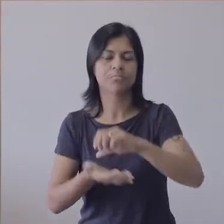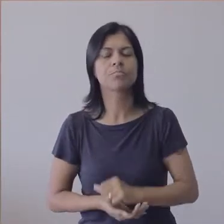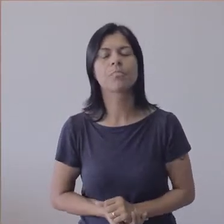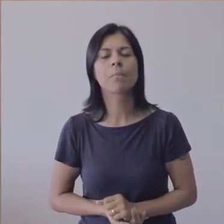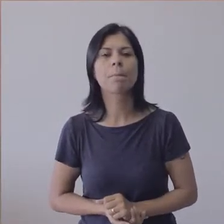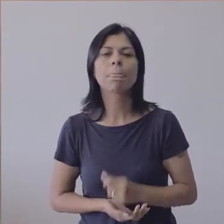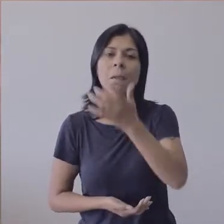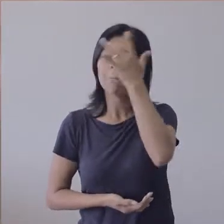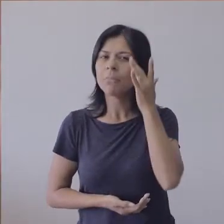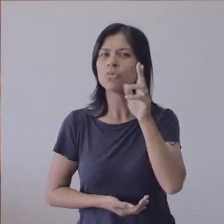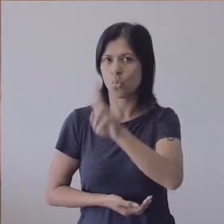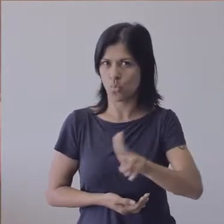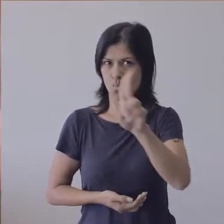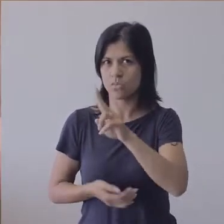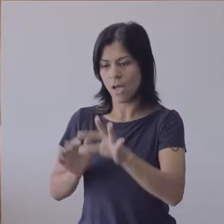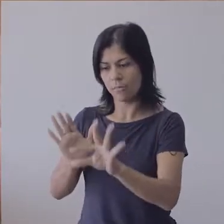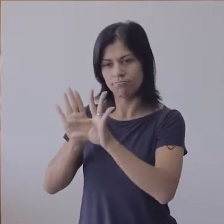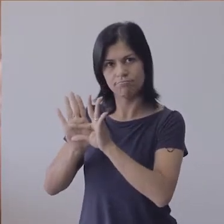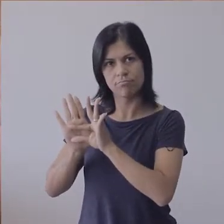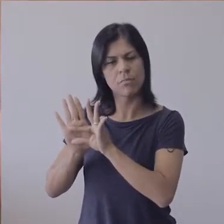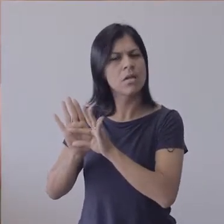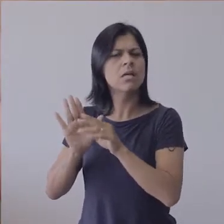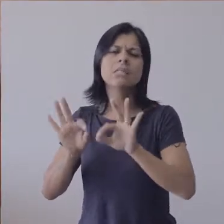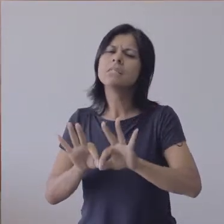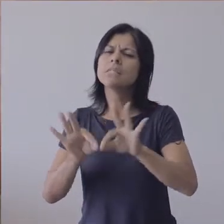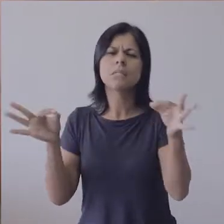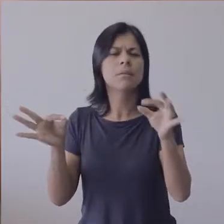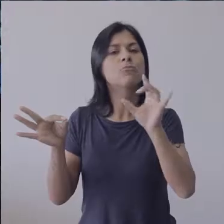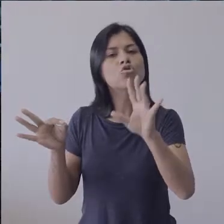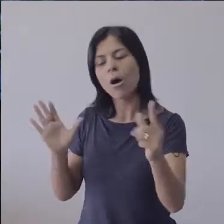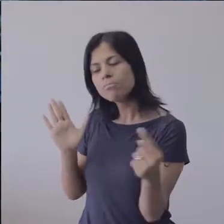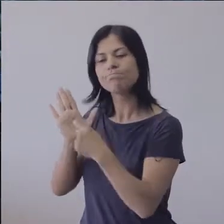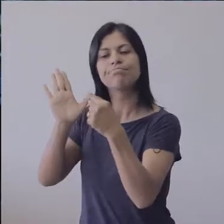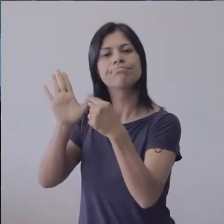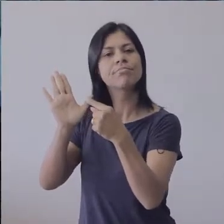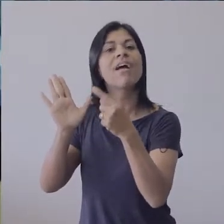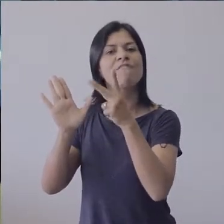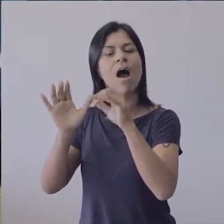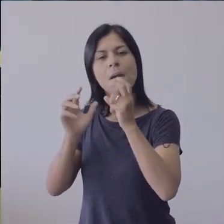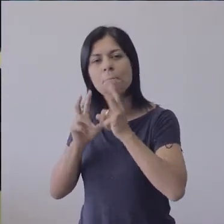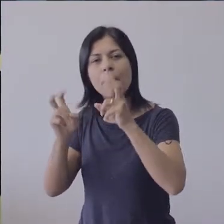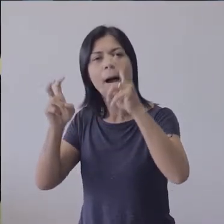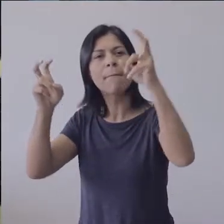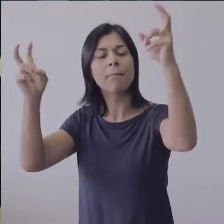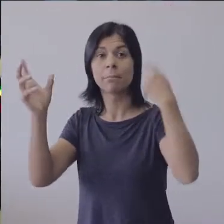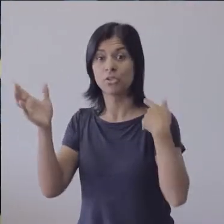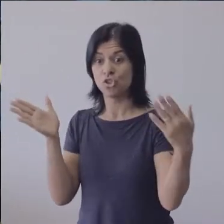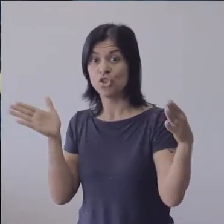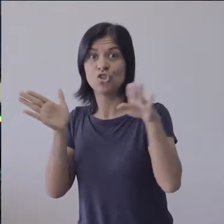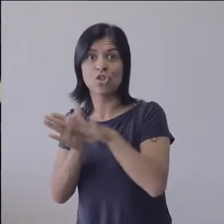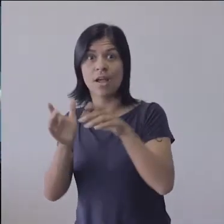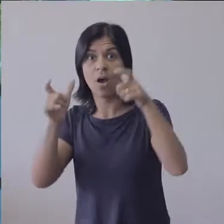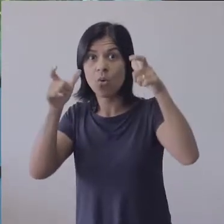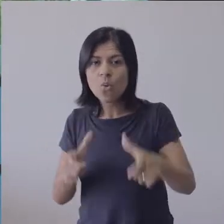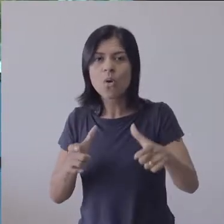usuário utilizar o aplicativo, é bem simples. Basta clicar e dar o alerta. Sua localização será informada na